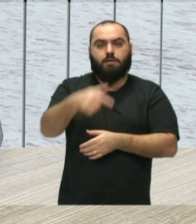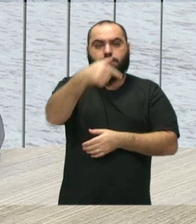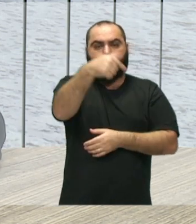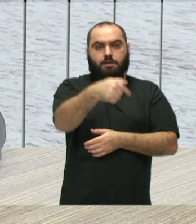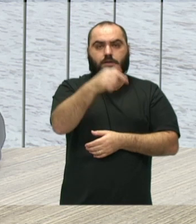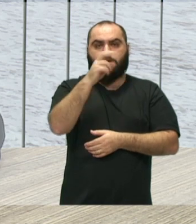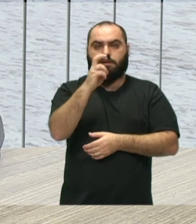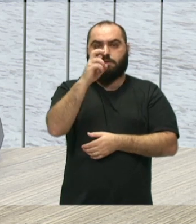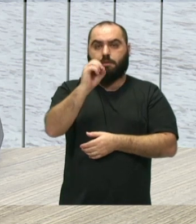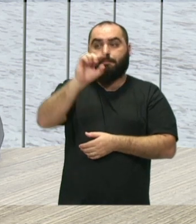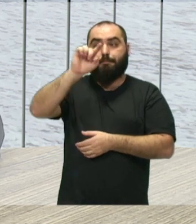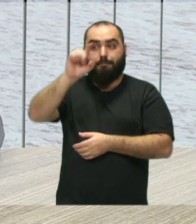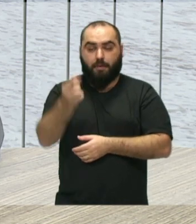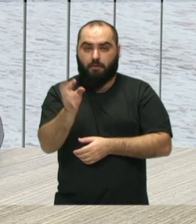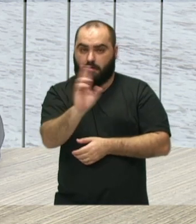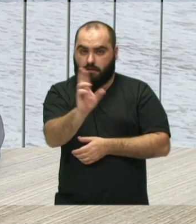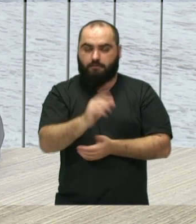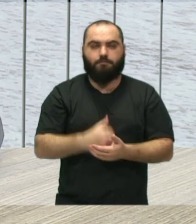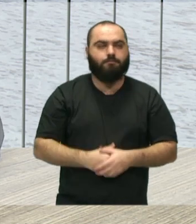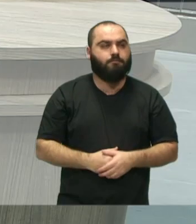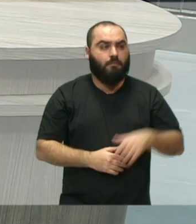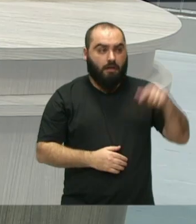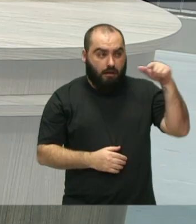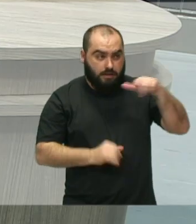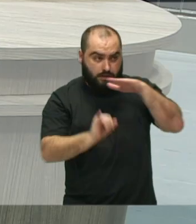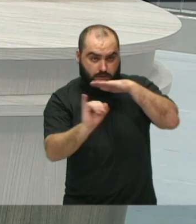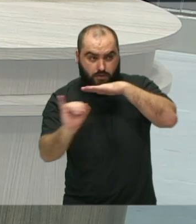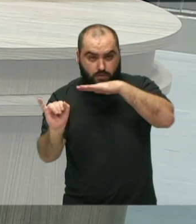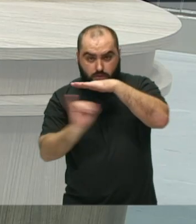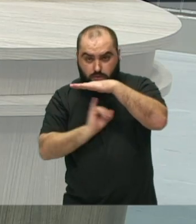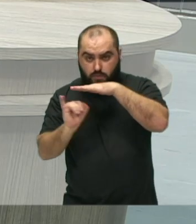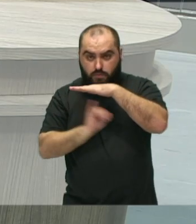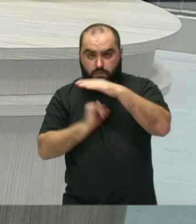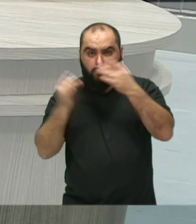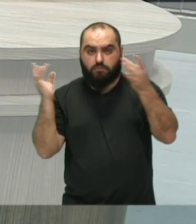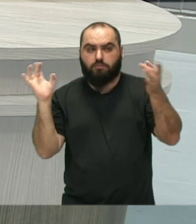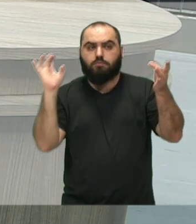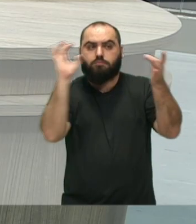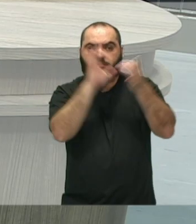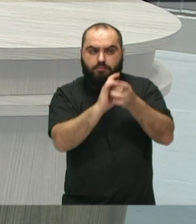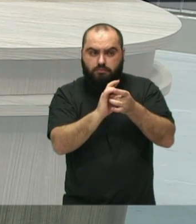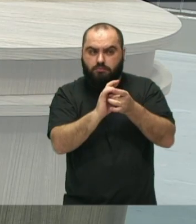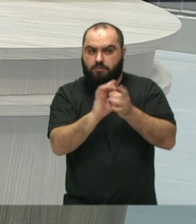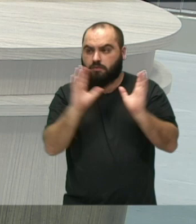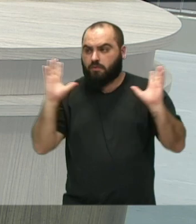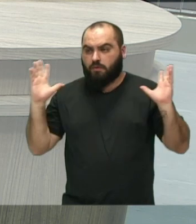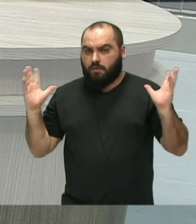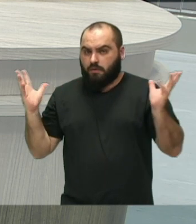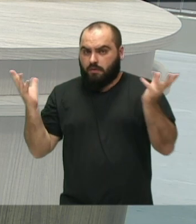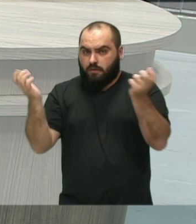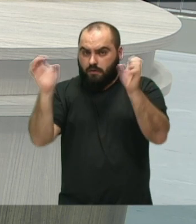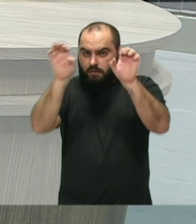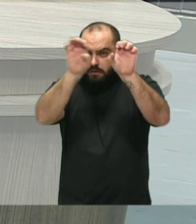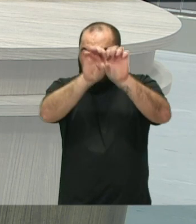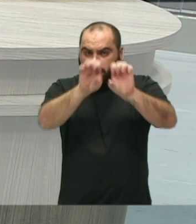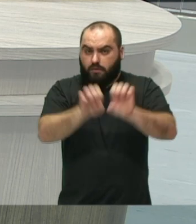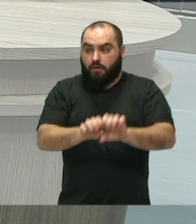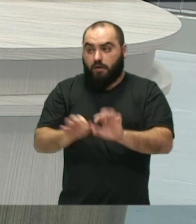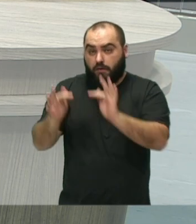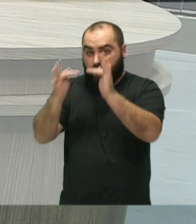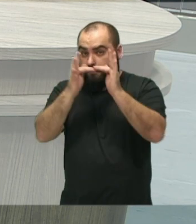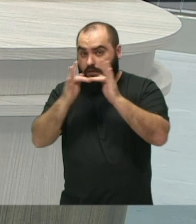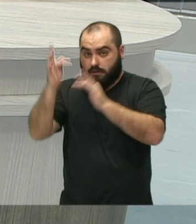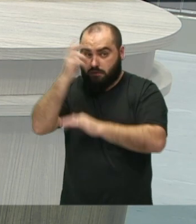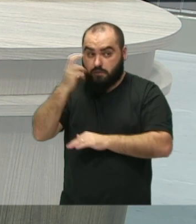mil reais. O conservatório, ele está vinculado a todo o processo e estrutura da fundação cultural,